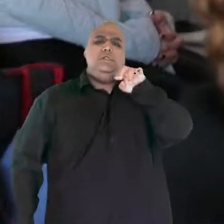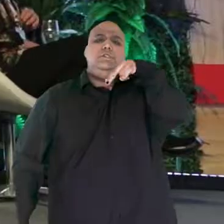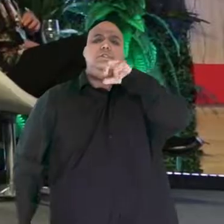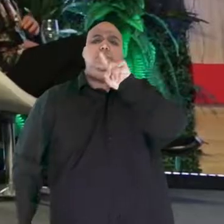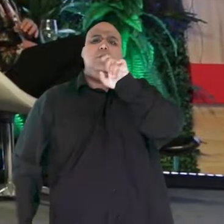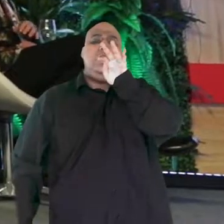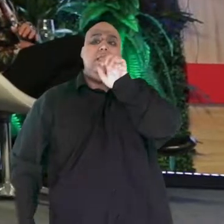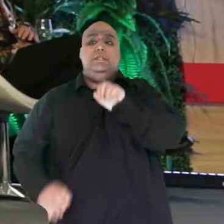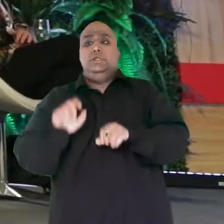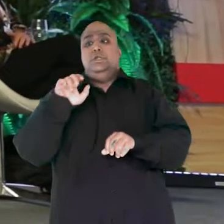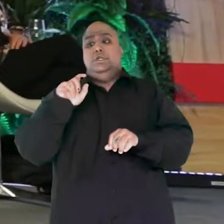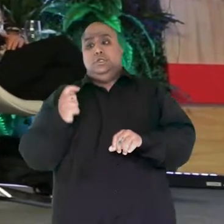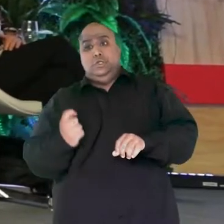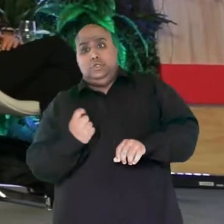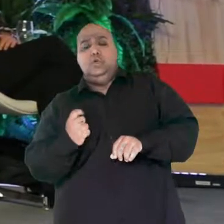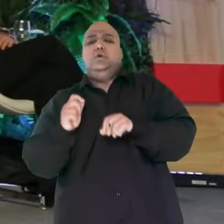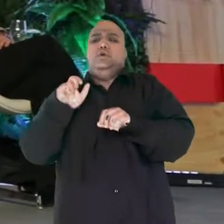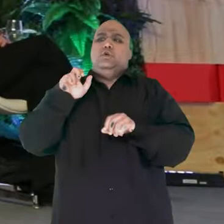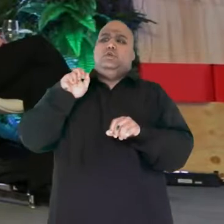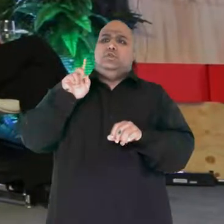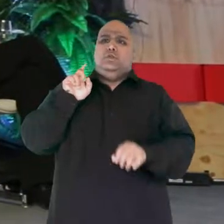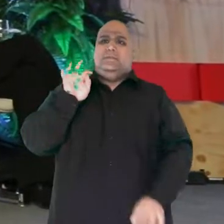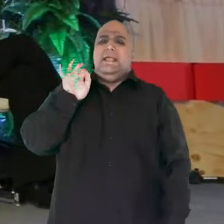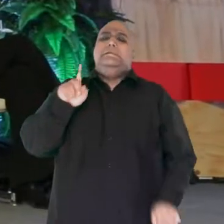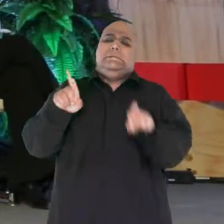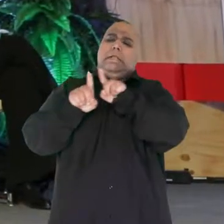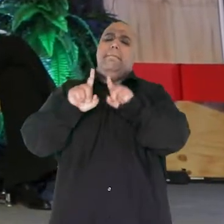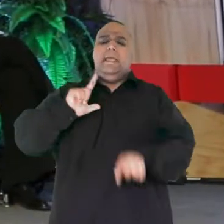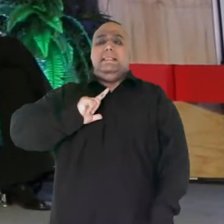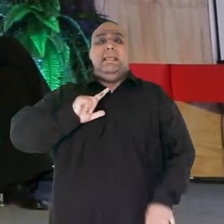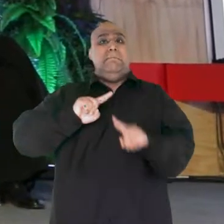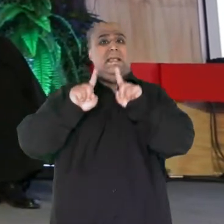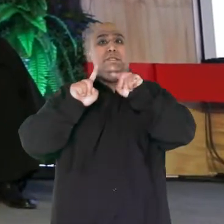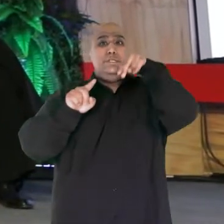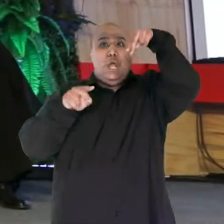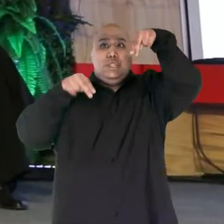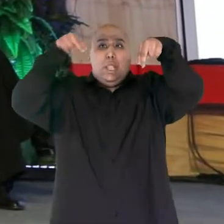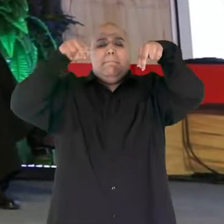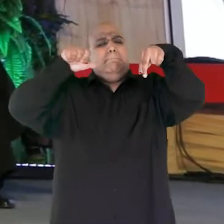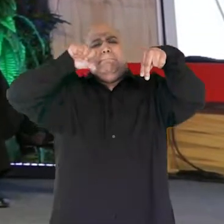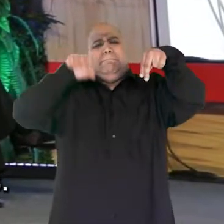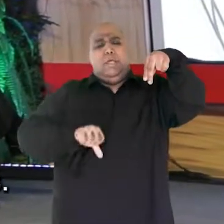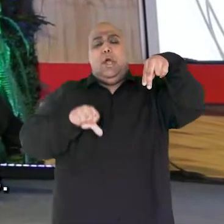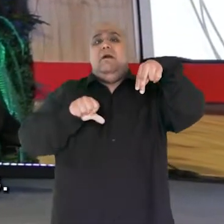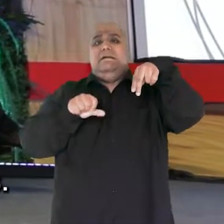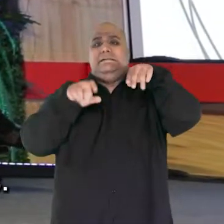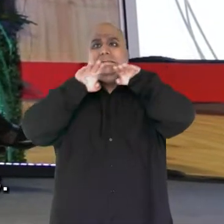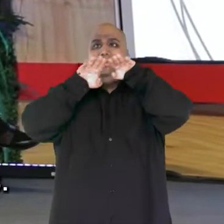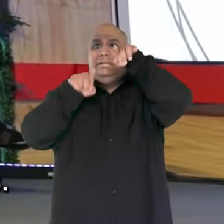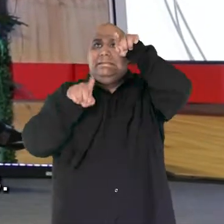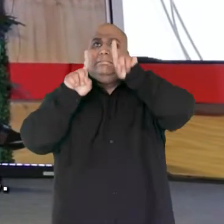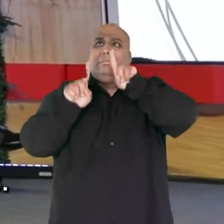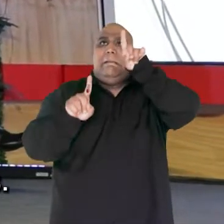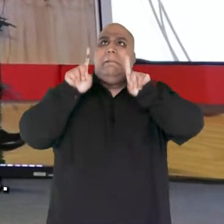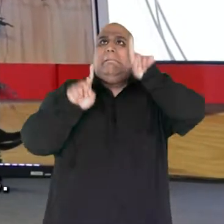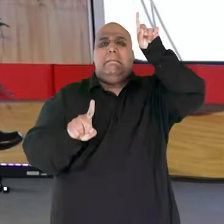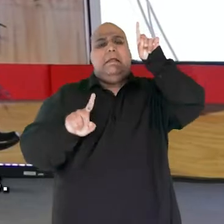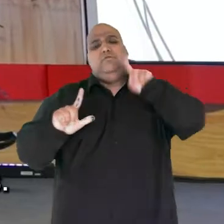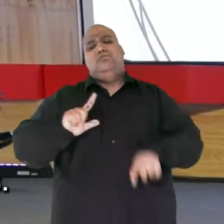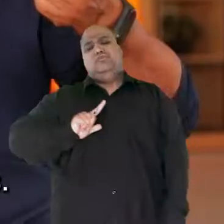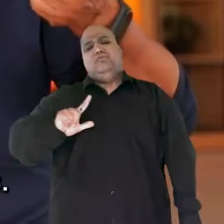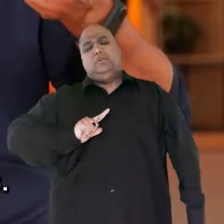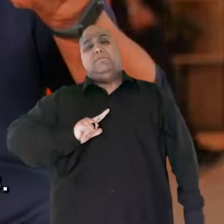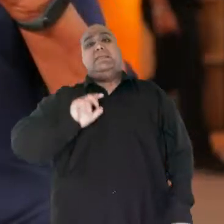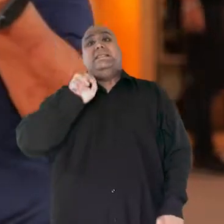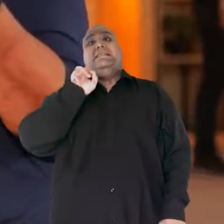Ainda que seja muito séria no sudeste e no sul hoje, mas muito mais norte e nordeste. Então, as desigualdades regionais são